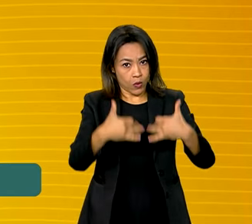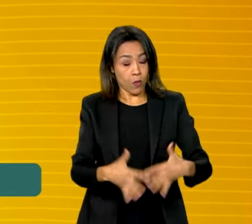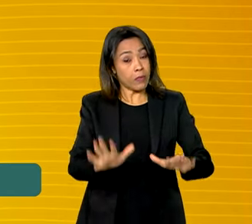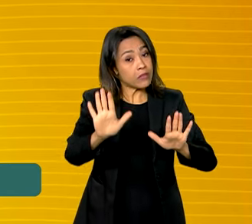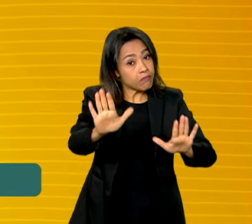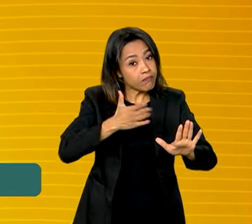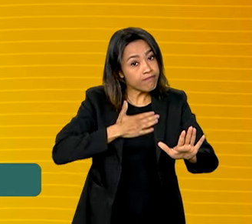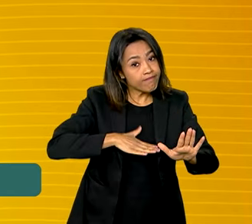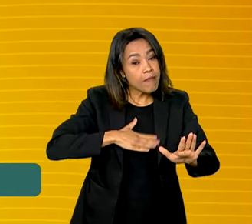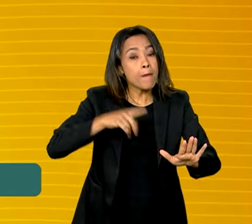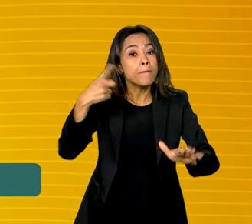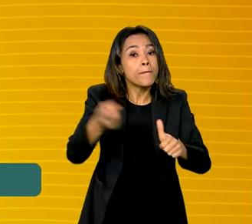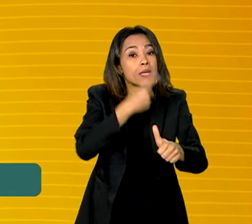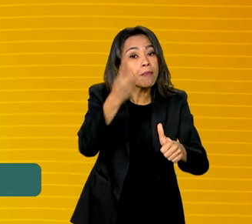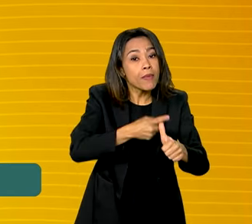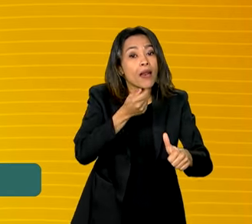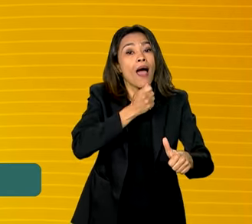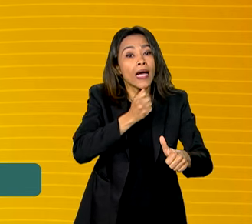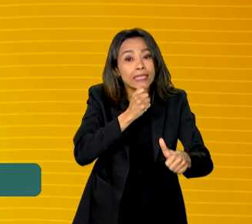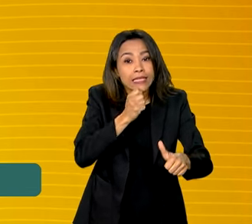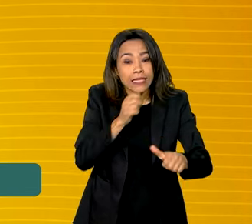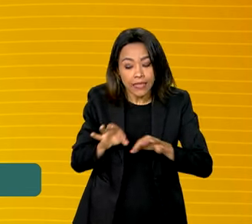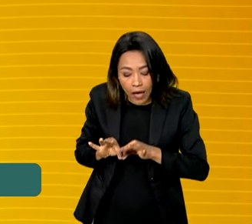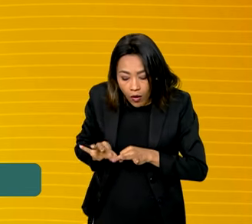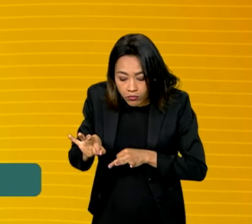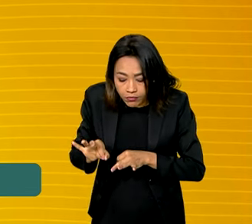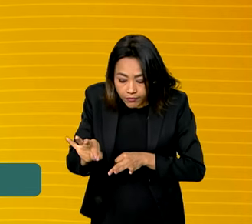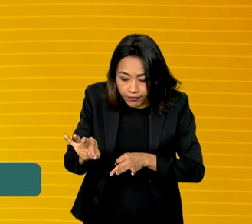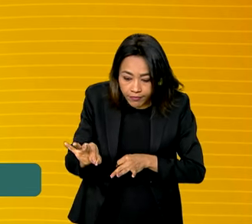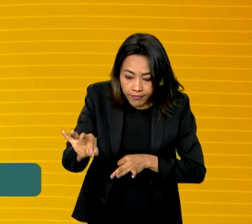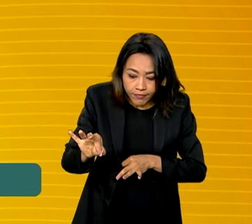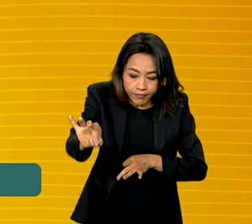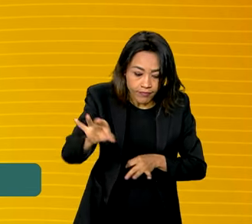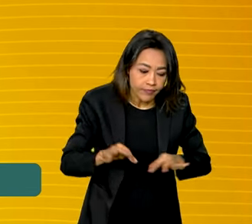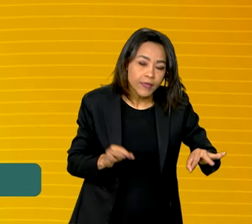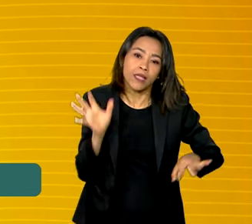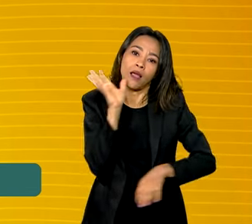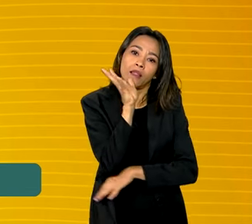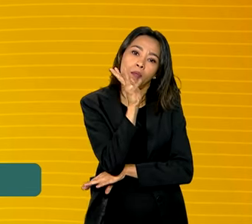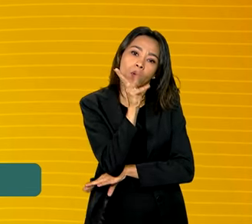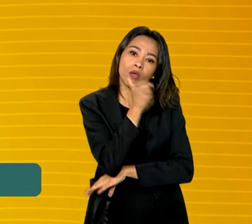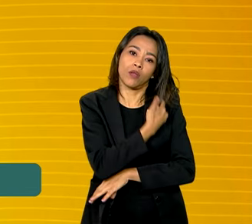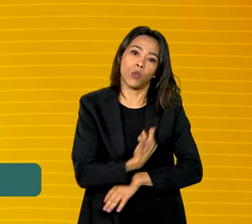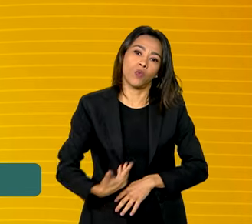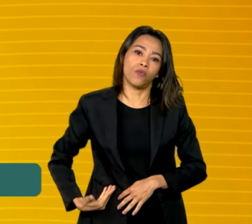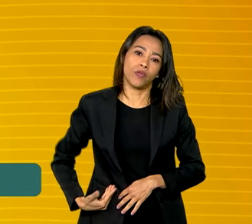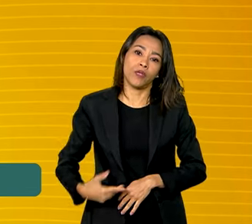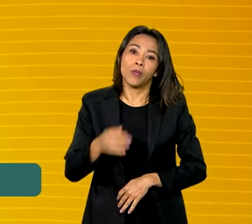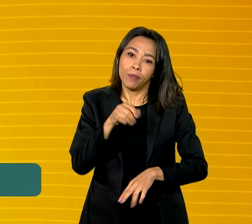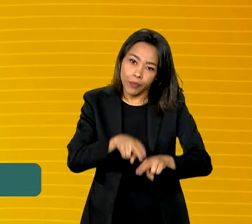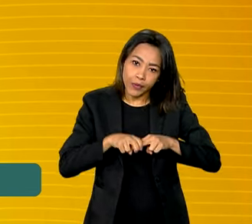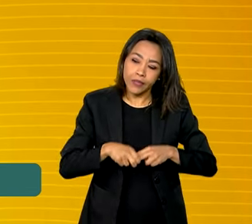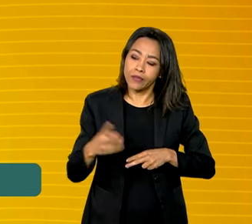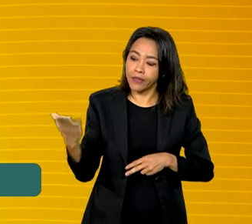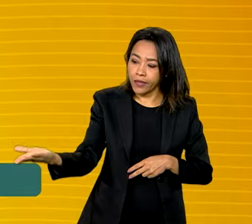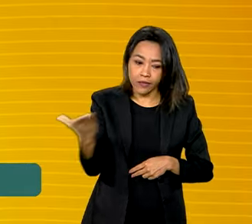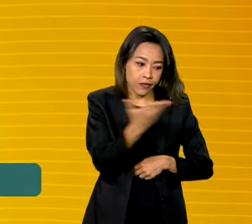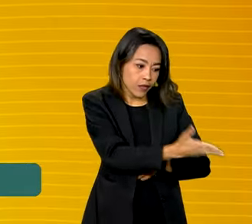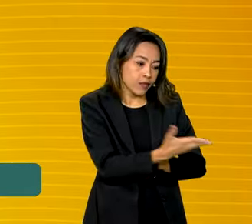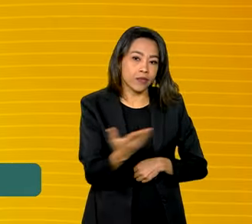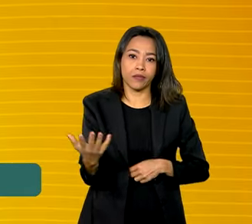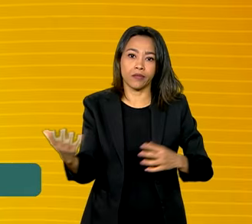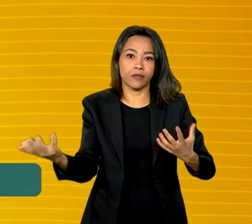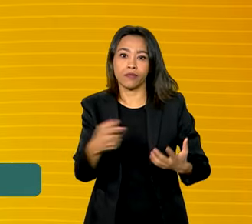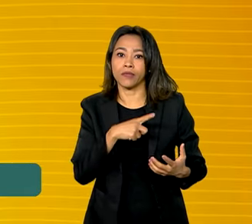procedimento de demarcação em curso e, por isso, devido à morosidade do Estado, há fator de motivação para os Guarani